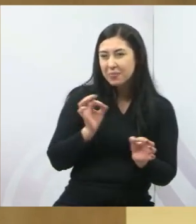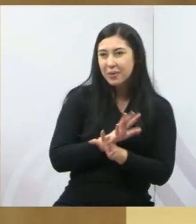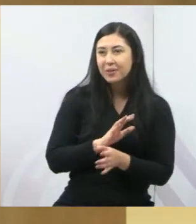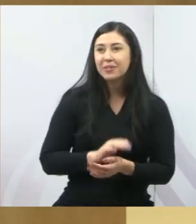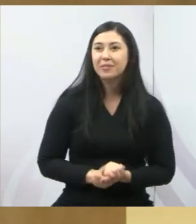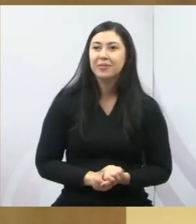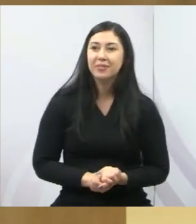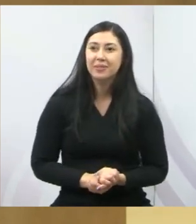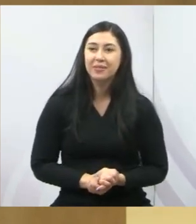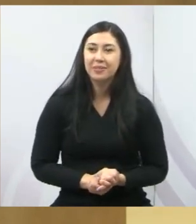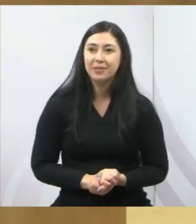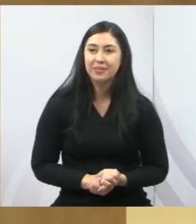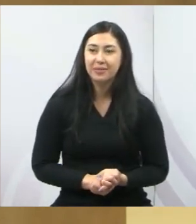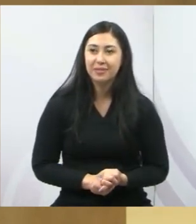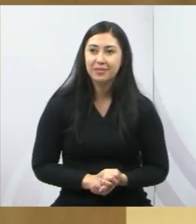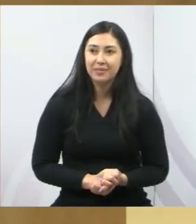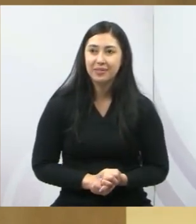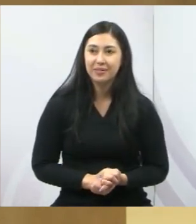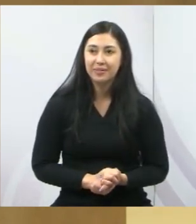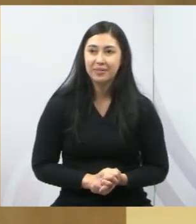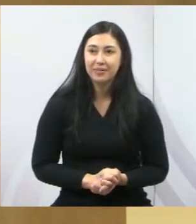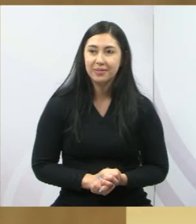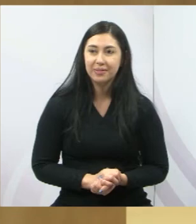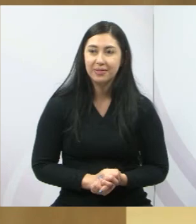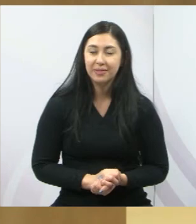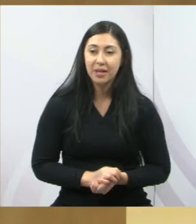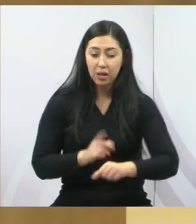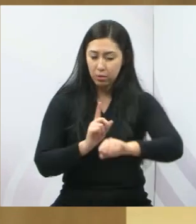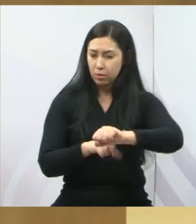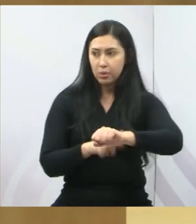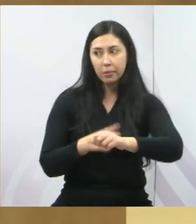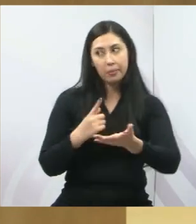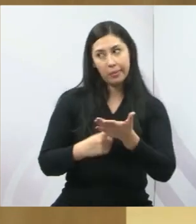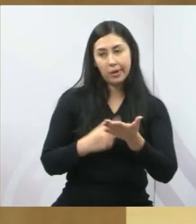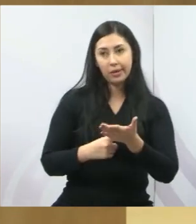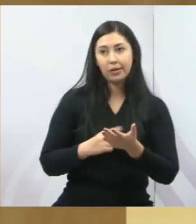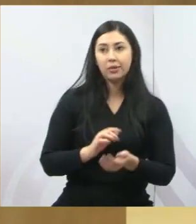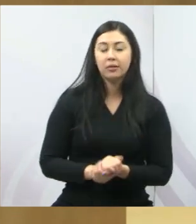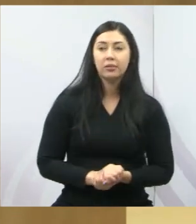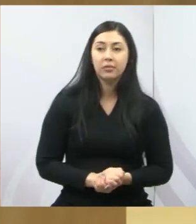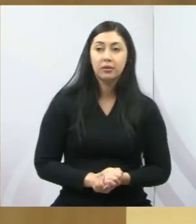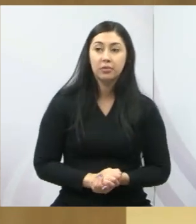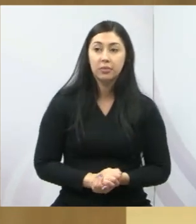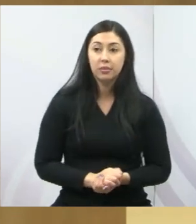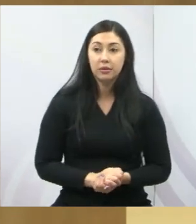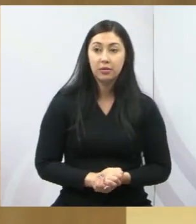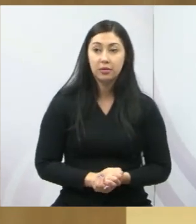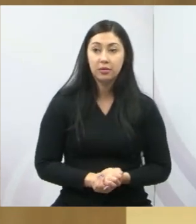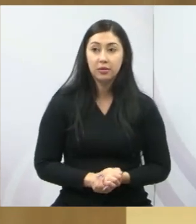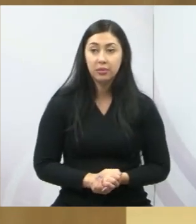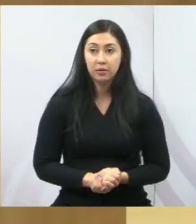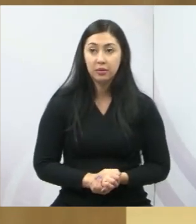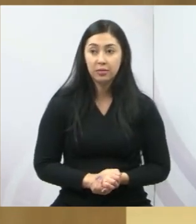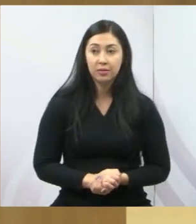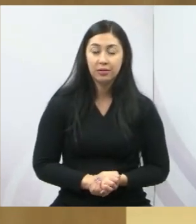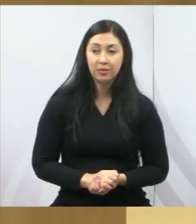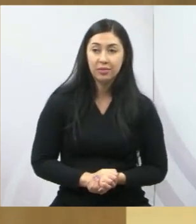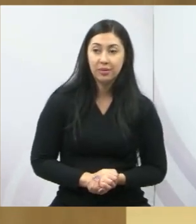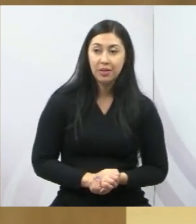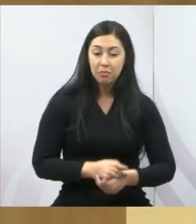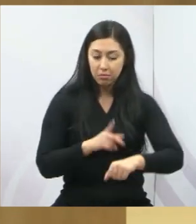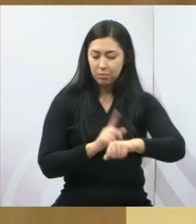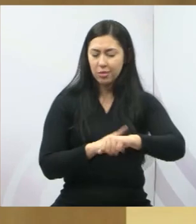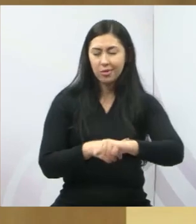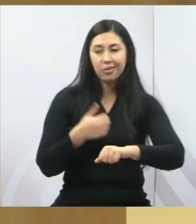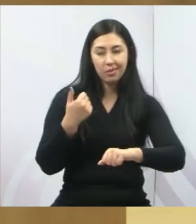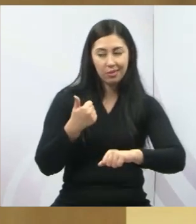É, não chegou ainda que eu estou marcando aqui no meu reloginho. Esse relógio aqui funciona, viu, Paulinho? Esse